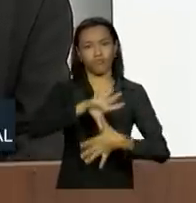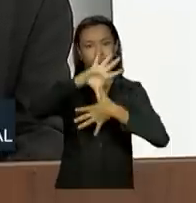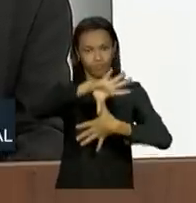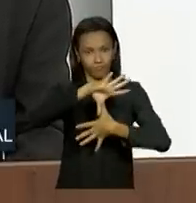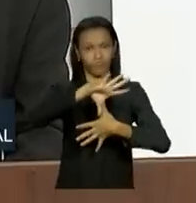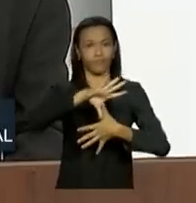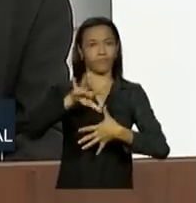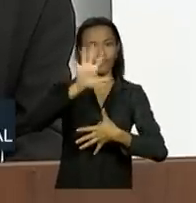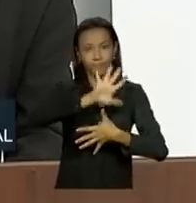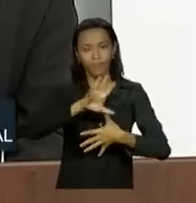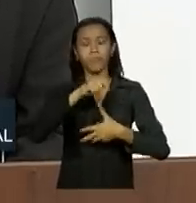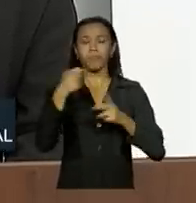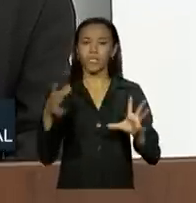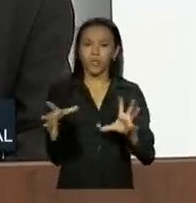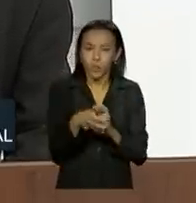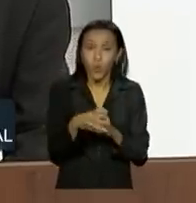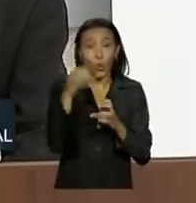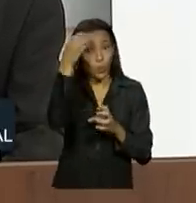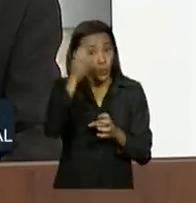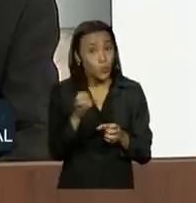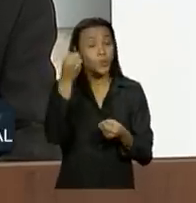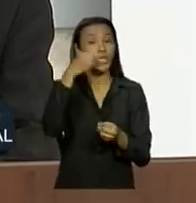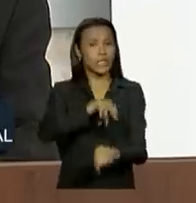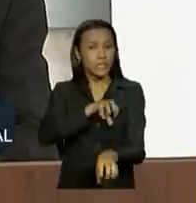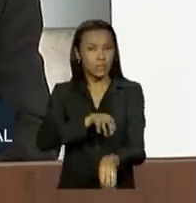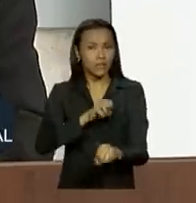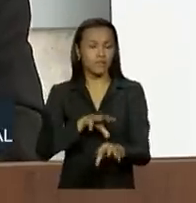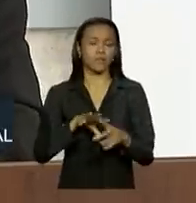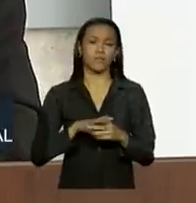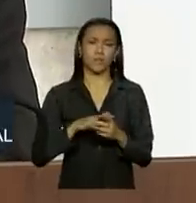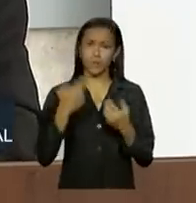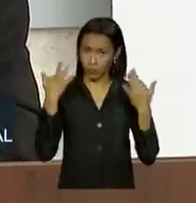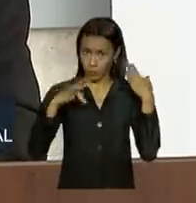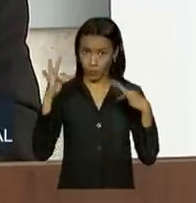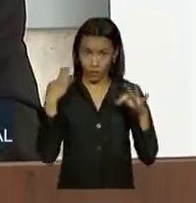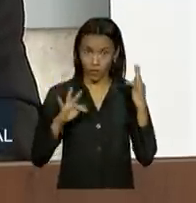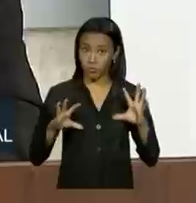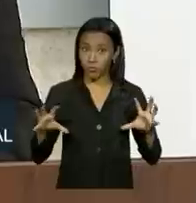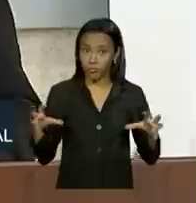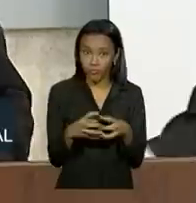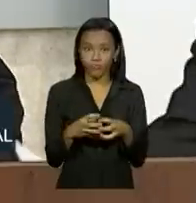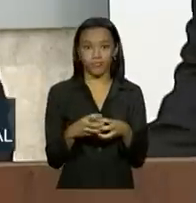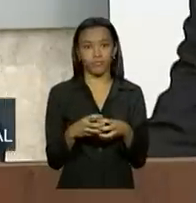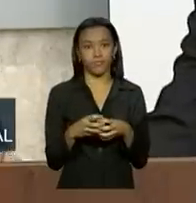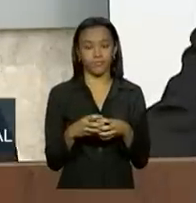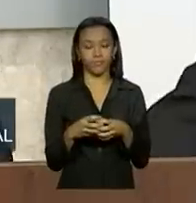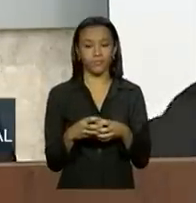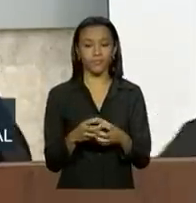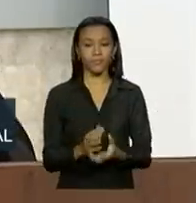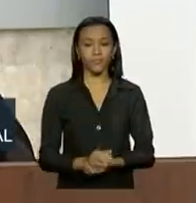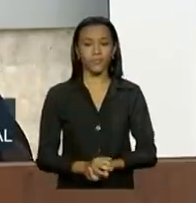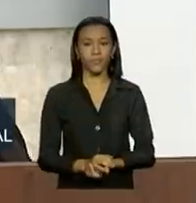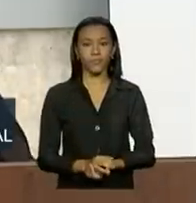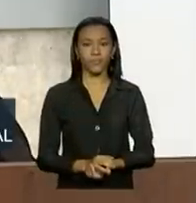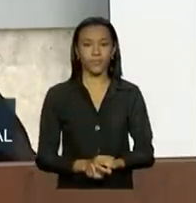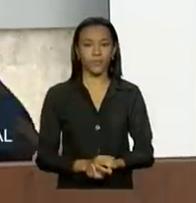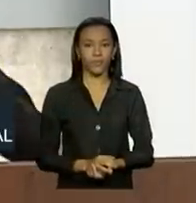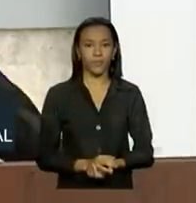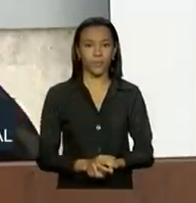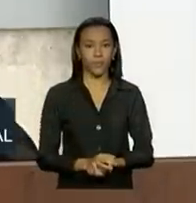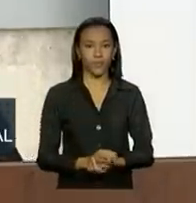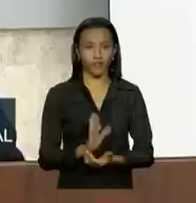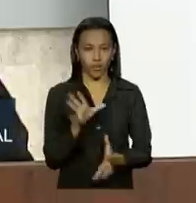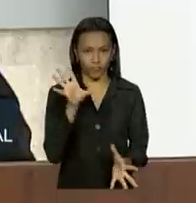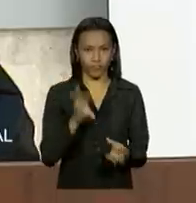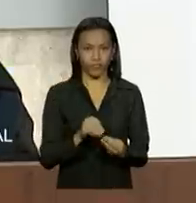e do Caribe, tem que envolver a cultura, educação, o turismo. Já vou concluir. Caro